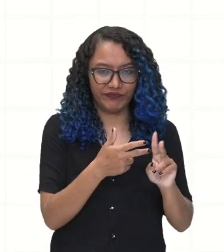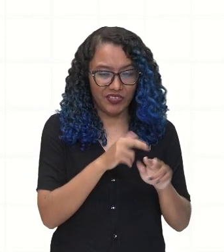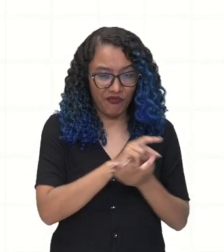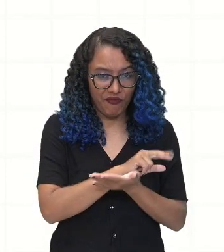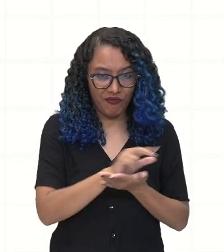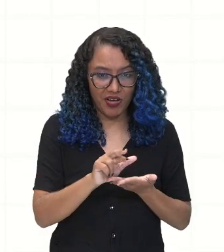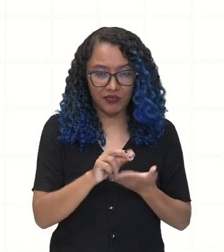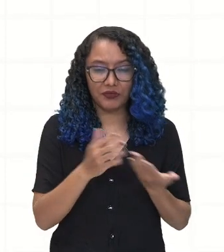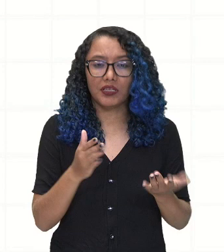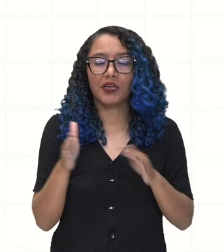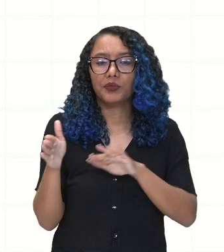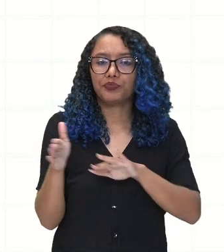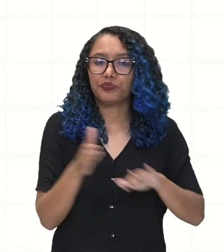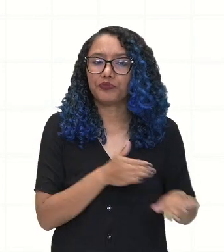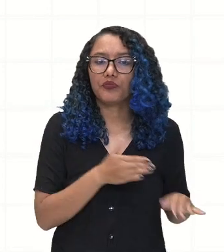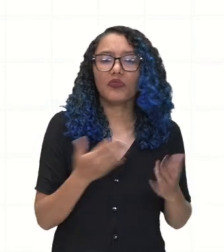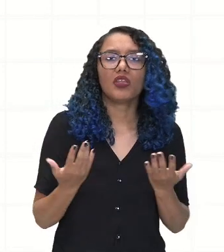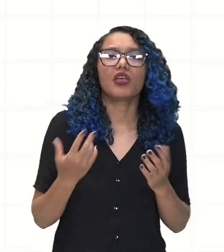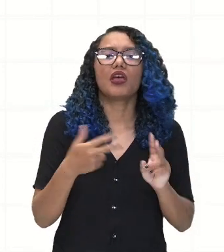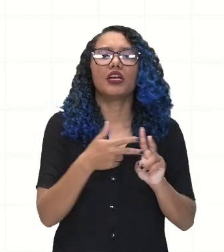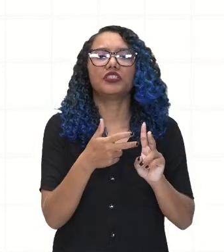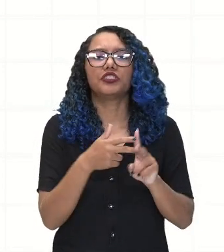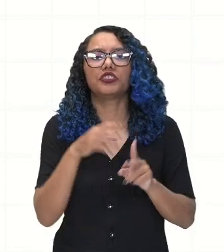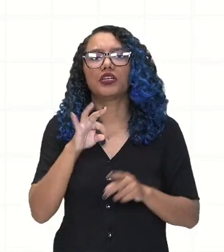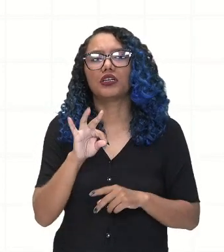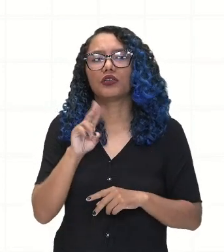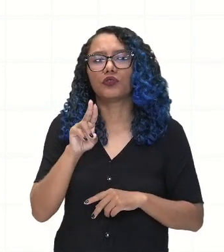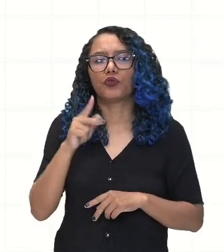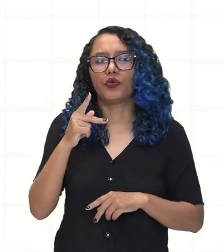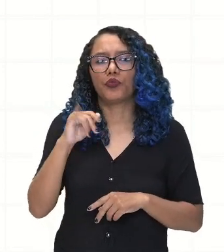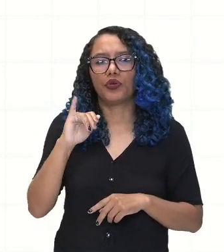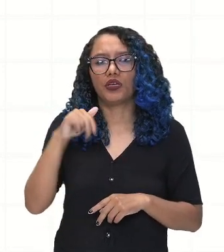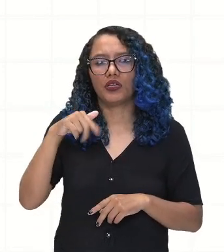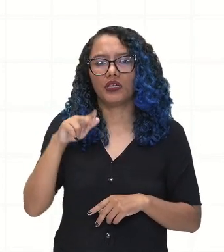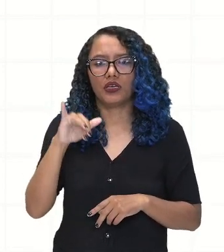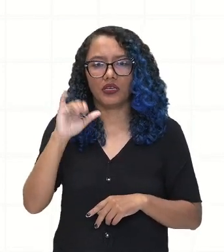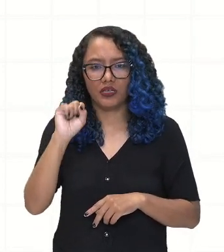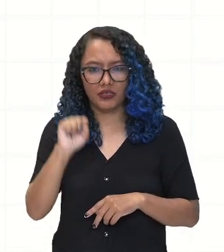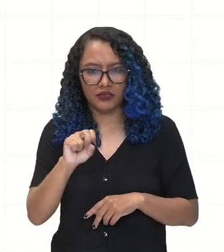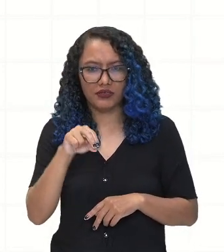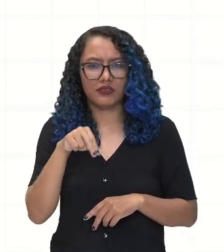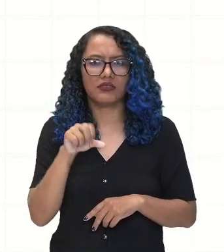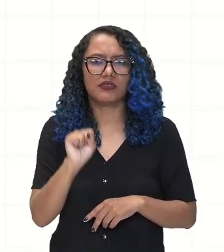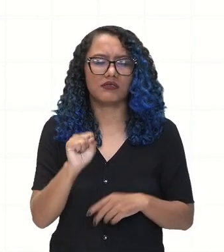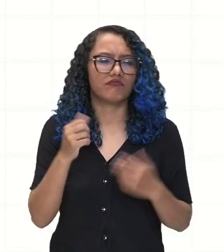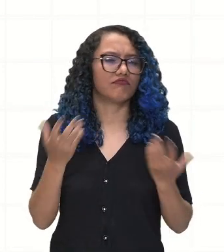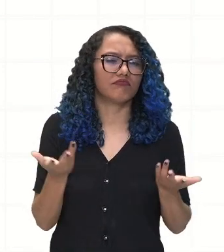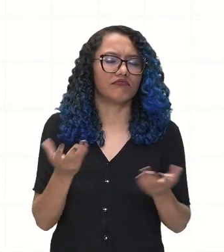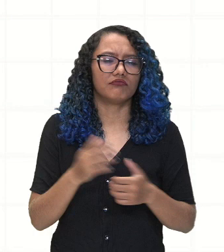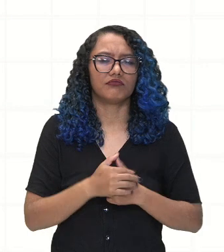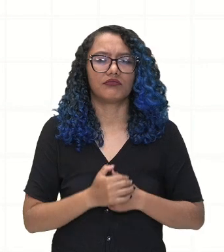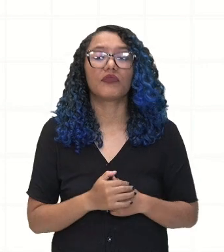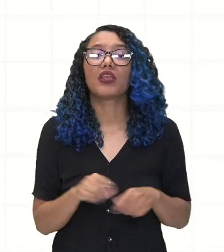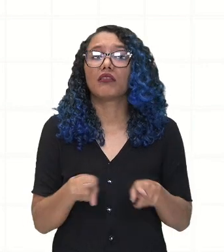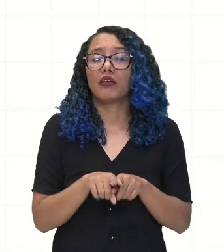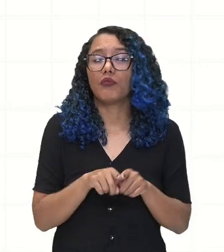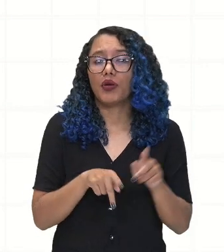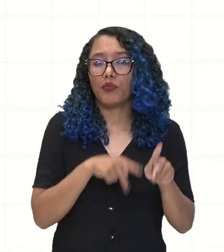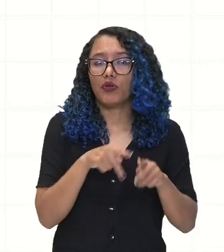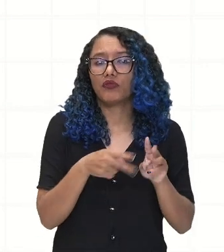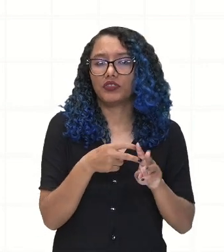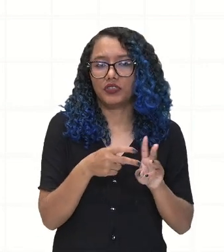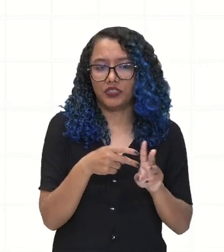tupiniquins, conflitos na América Colonial. Quem eram os tupiniquins, professora? Também eram povos indígenas que